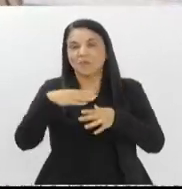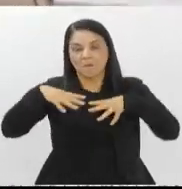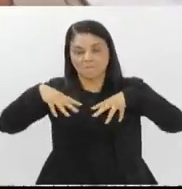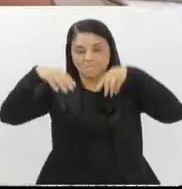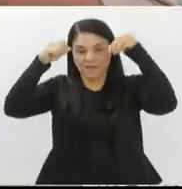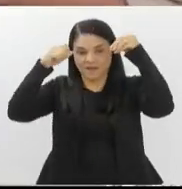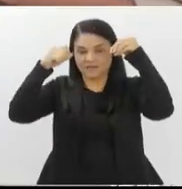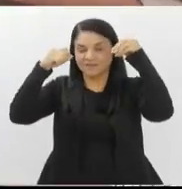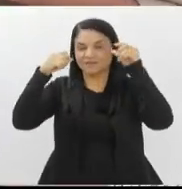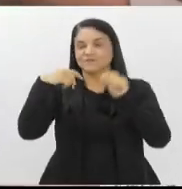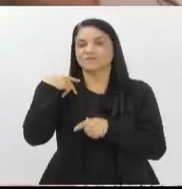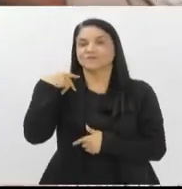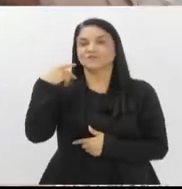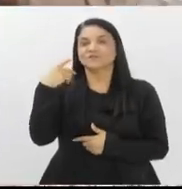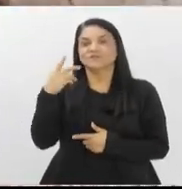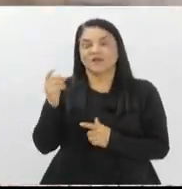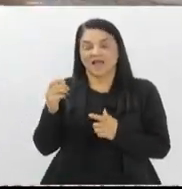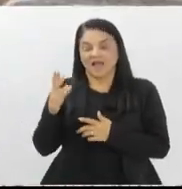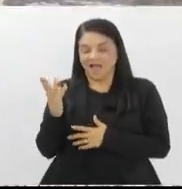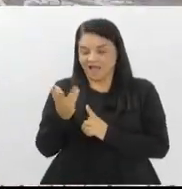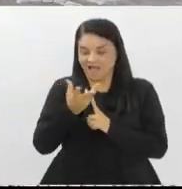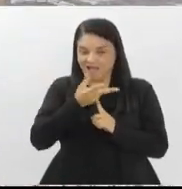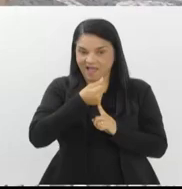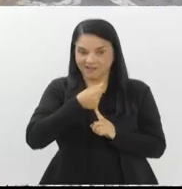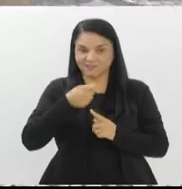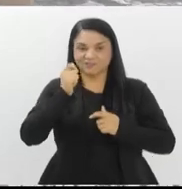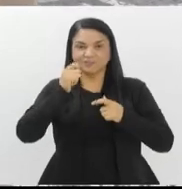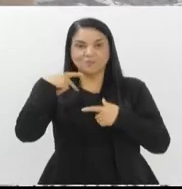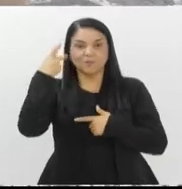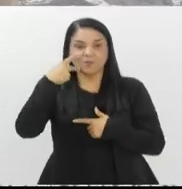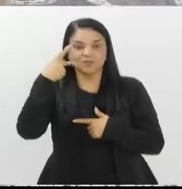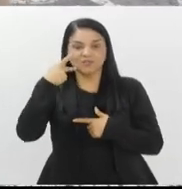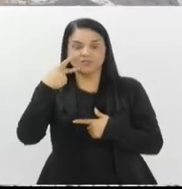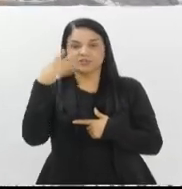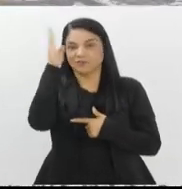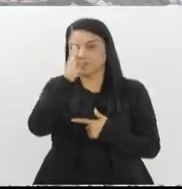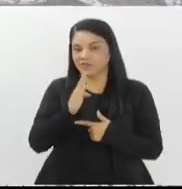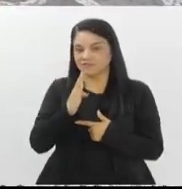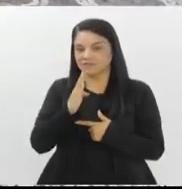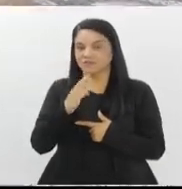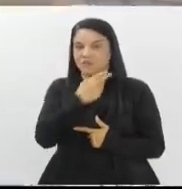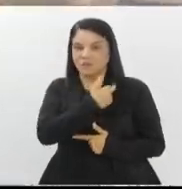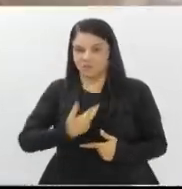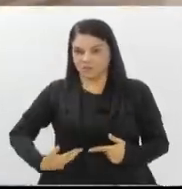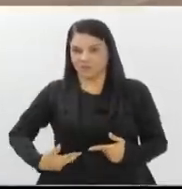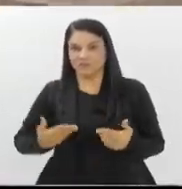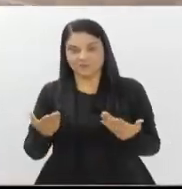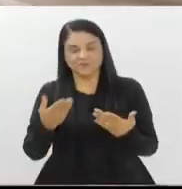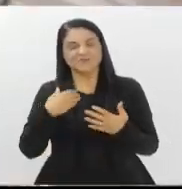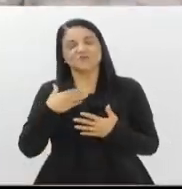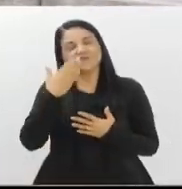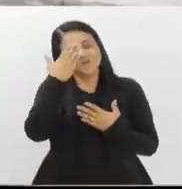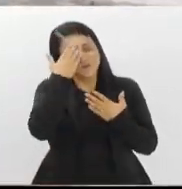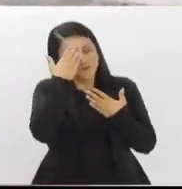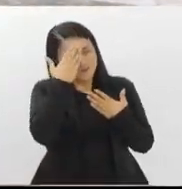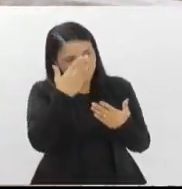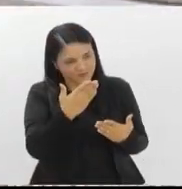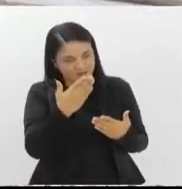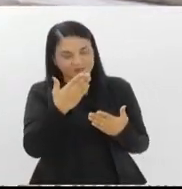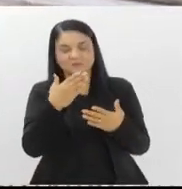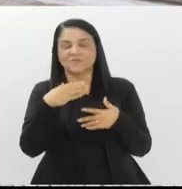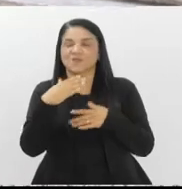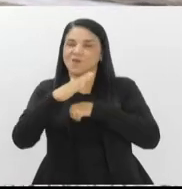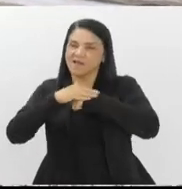Arte e Política no Brasil Republicano. Douglas, conta um pouquinho para a gente sobre essa iniciativa de escrever um livro. Paulo, Vitor, obrigado pelo carinho, obrigado a toda a TV